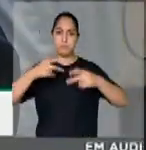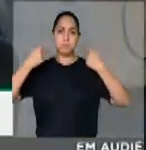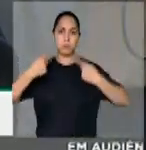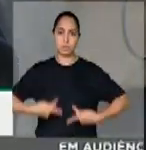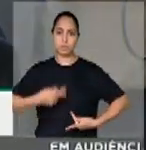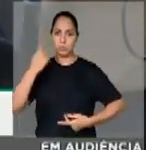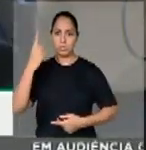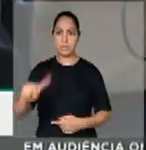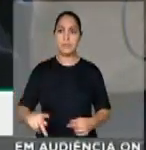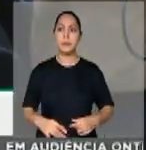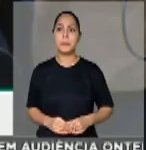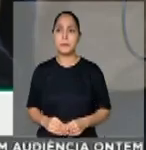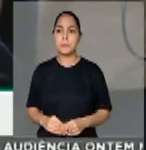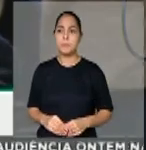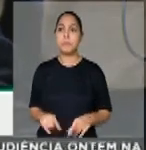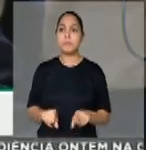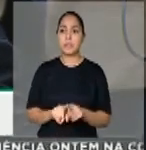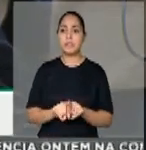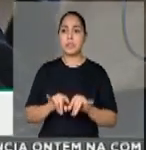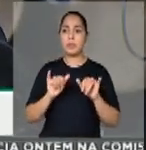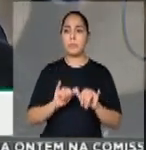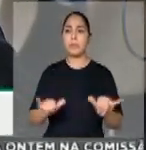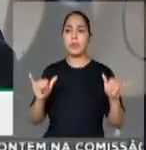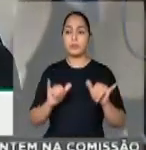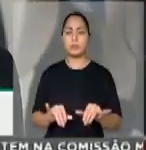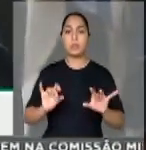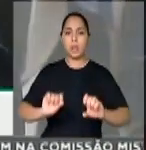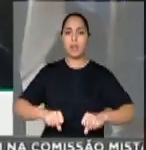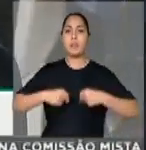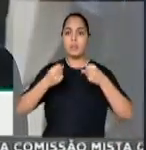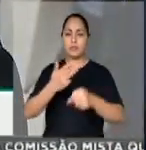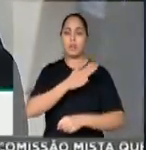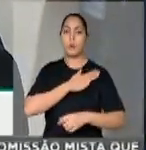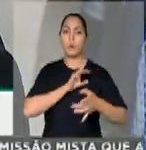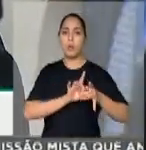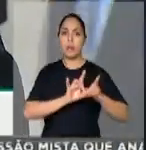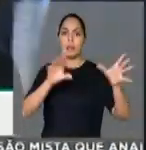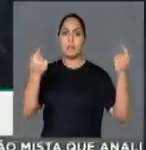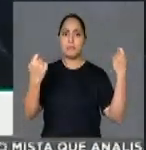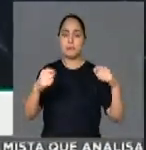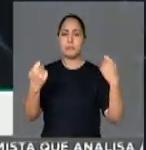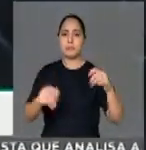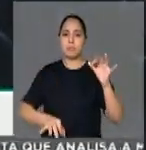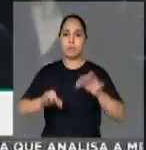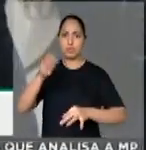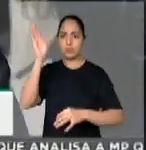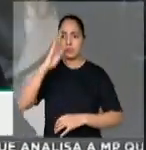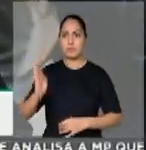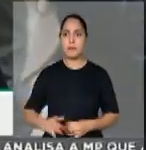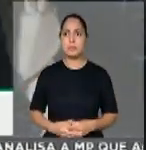posturas, e gostaria de dizer que defendo o Lula livre que se faz justiça nesse país. Obrigado, presidente.